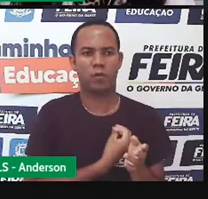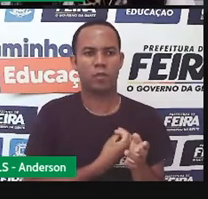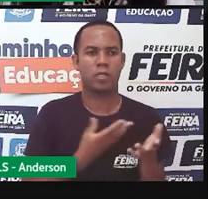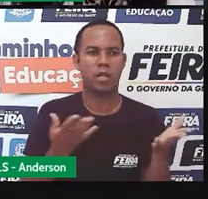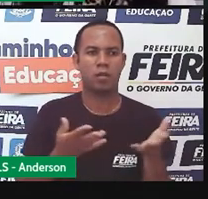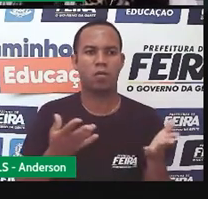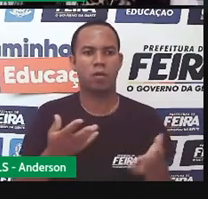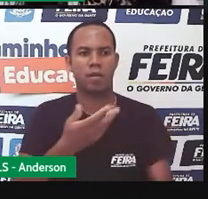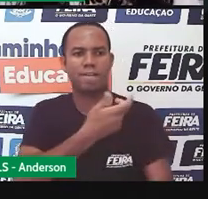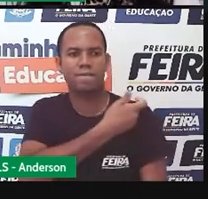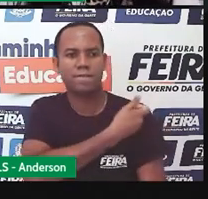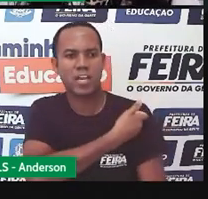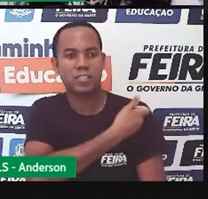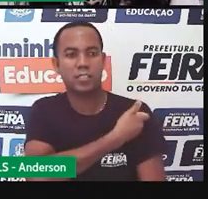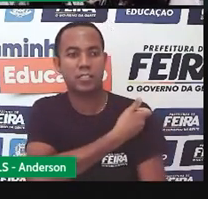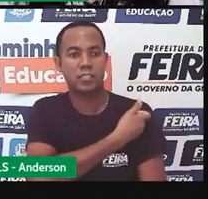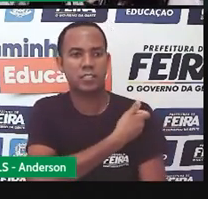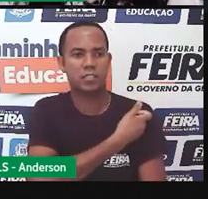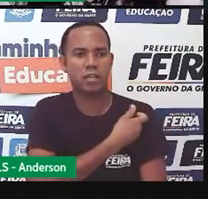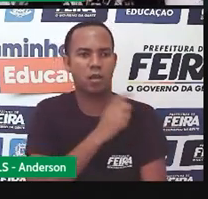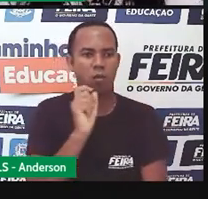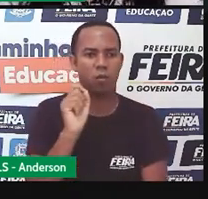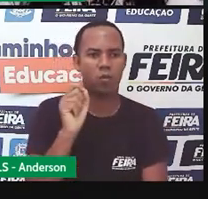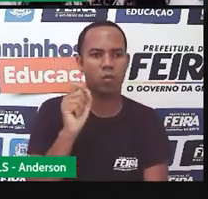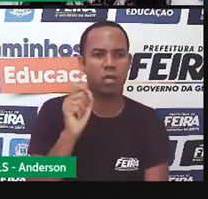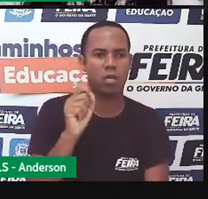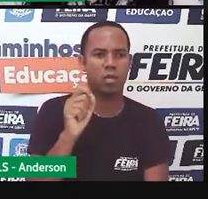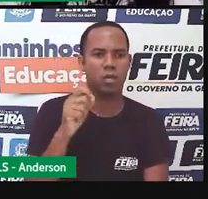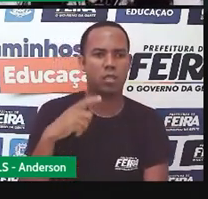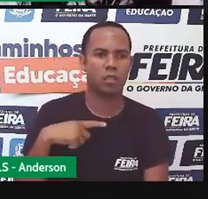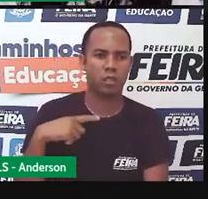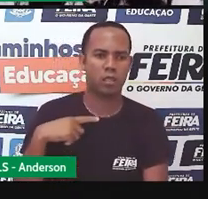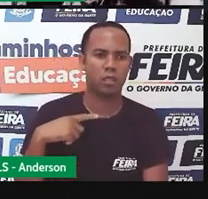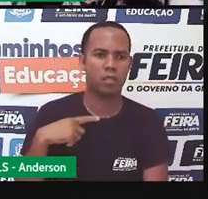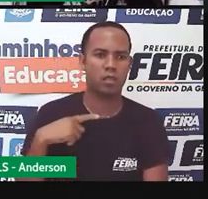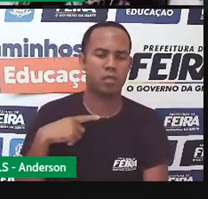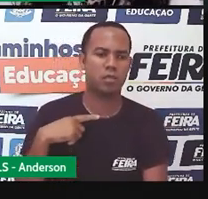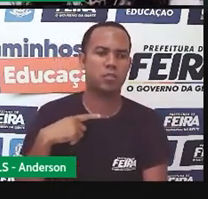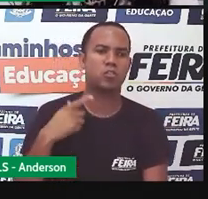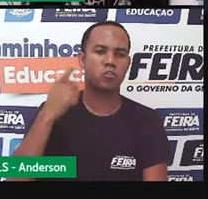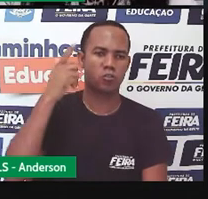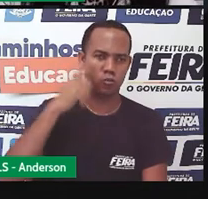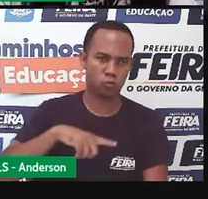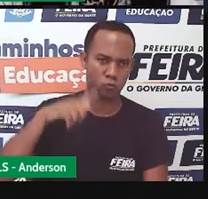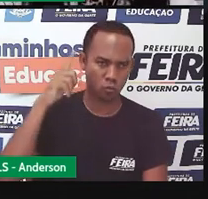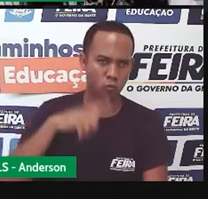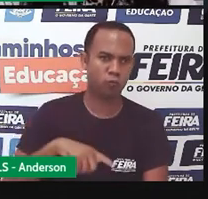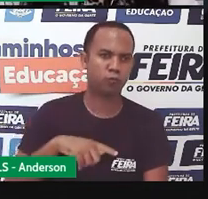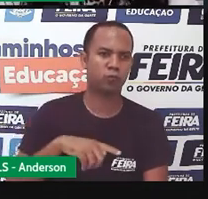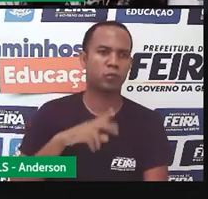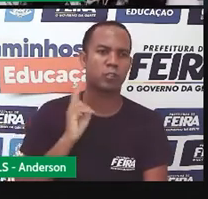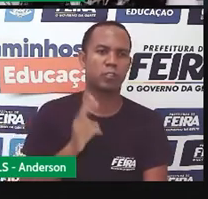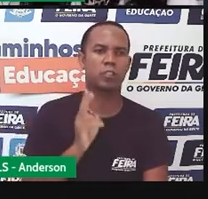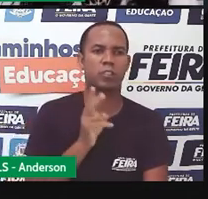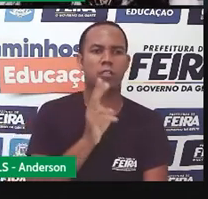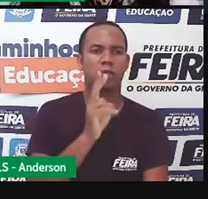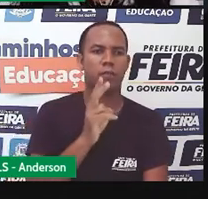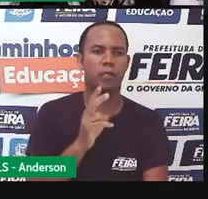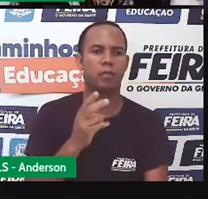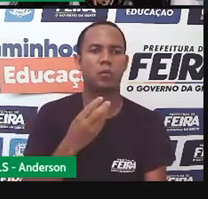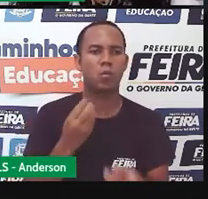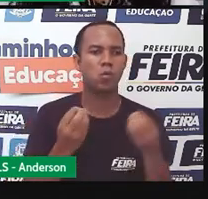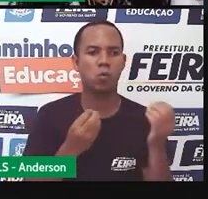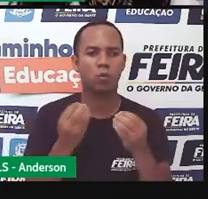vacina, essa notícia tem sido repetida constantemente em